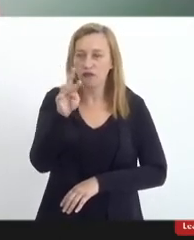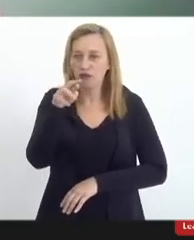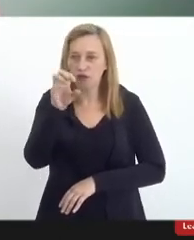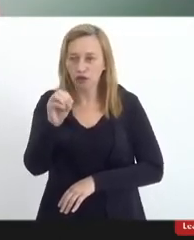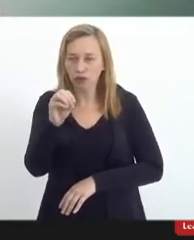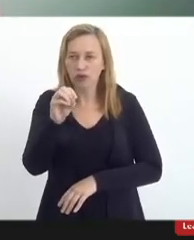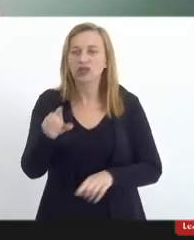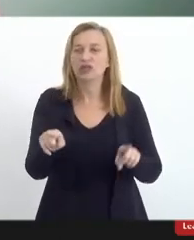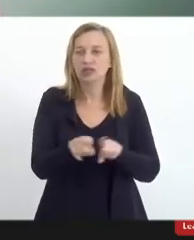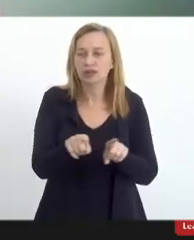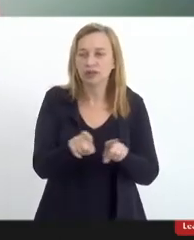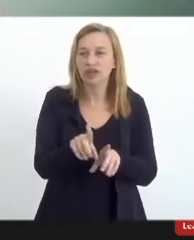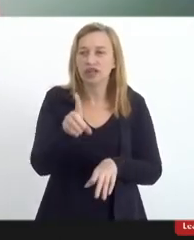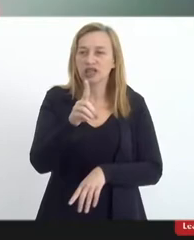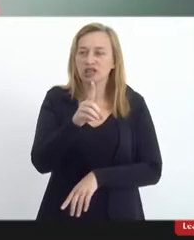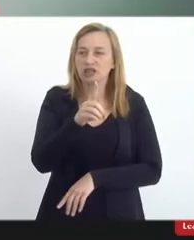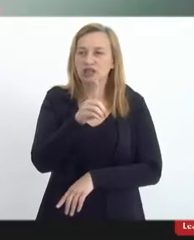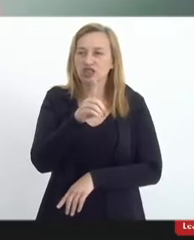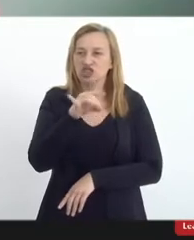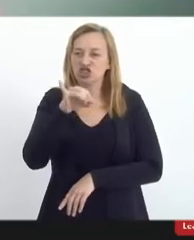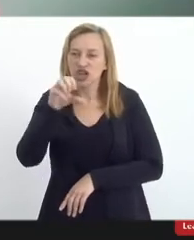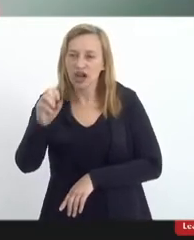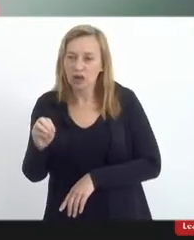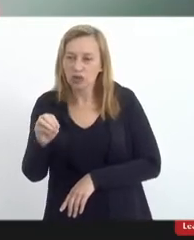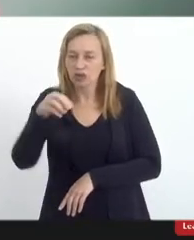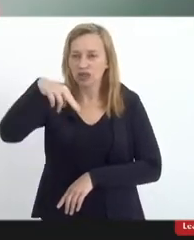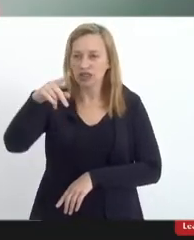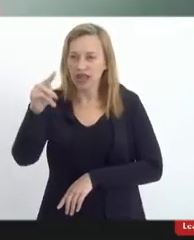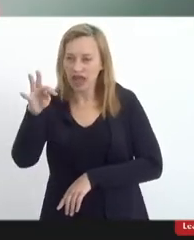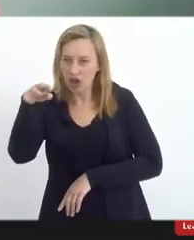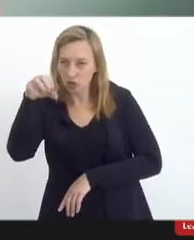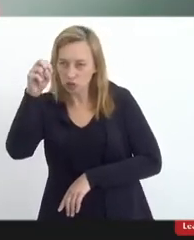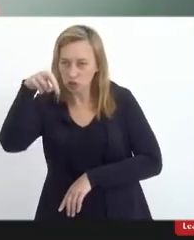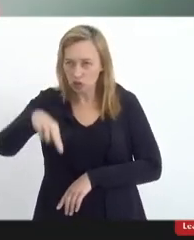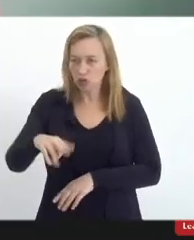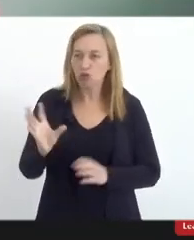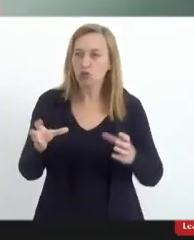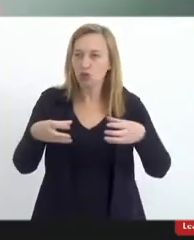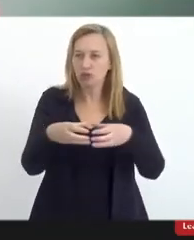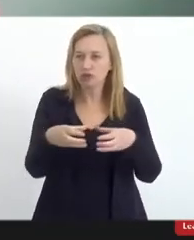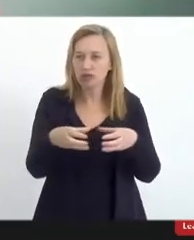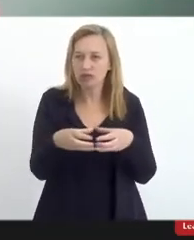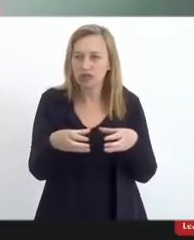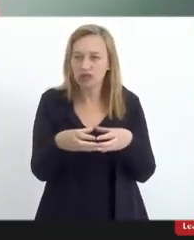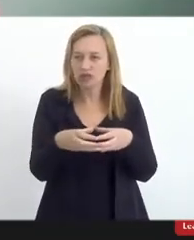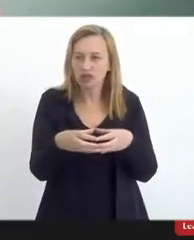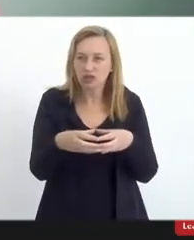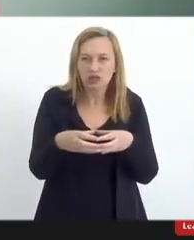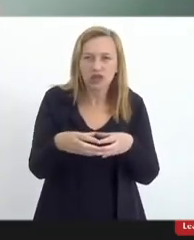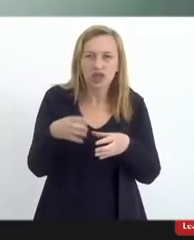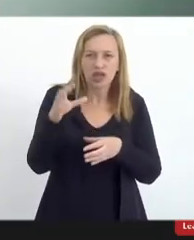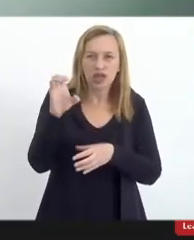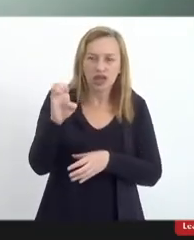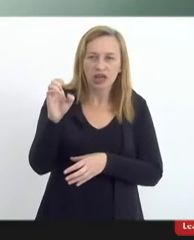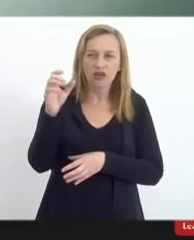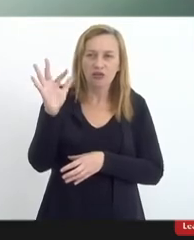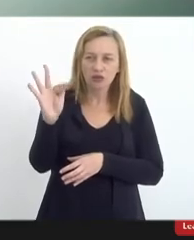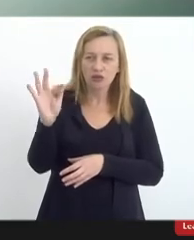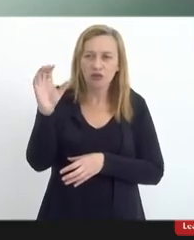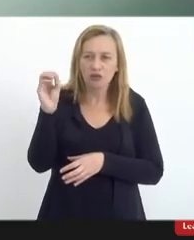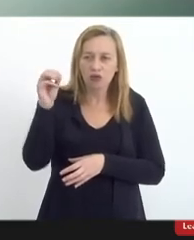do diácono Nelson Águia, secretário da Comissão de Ecumenismo e Diálogo